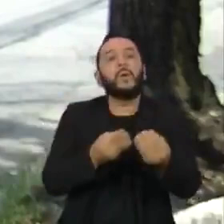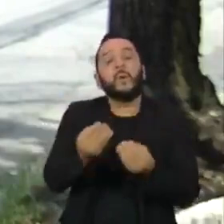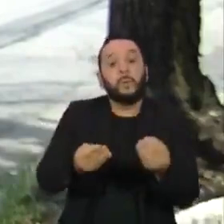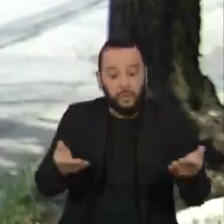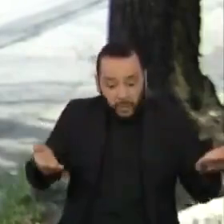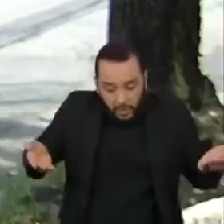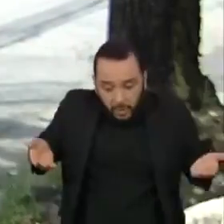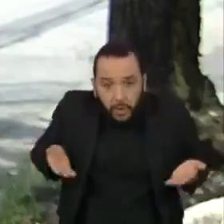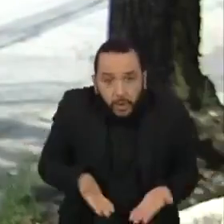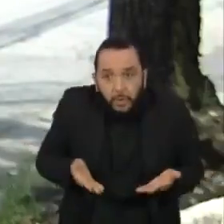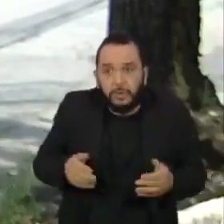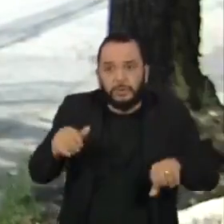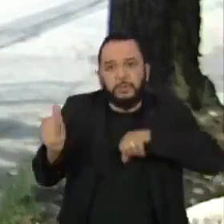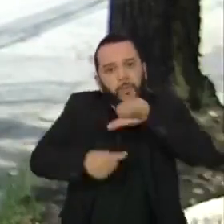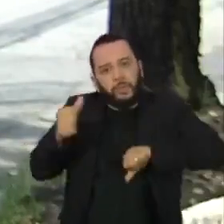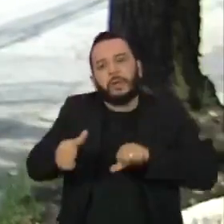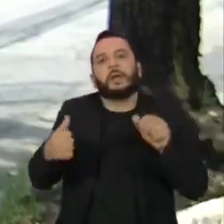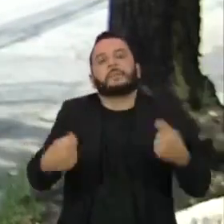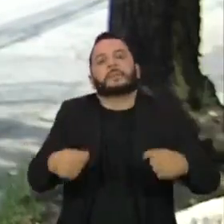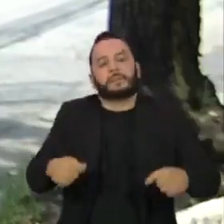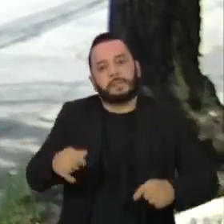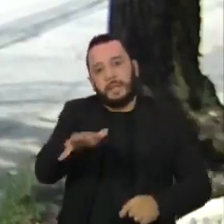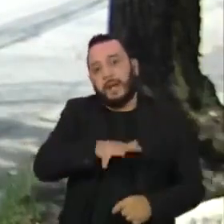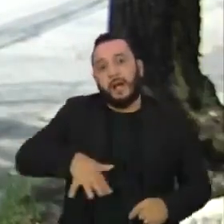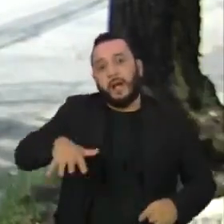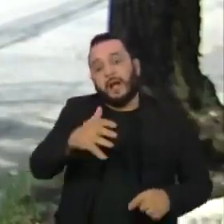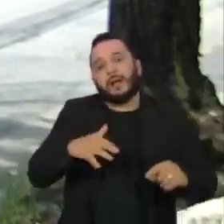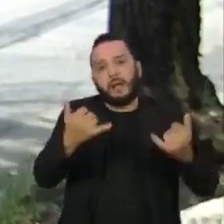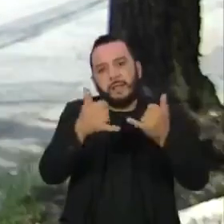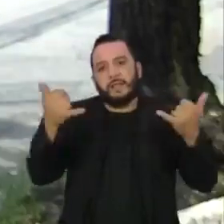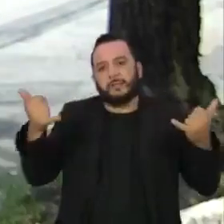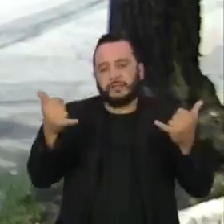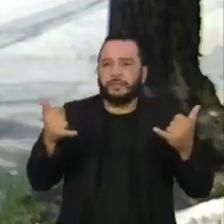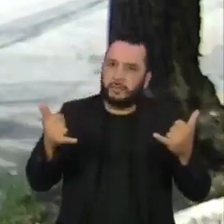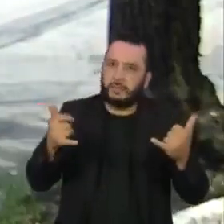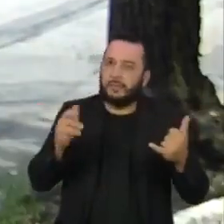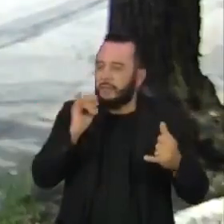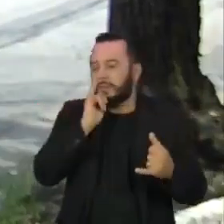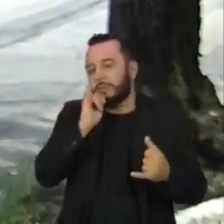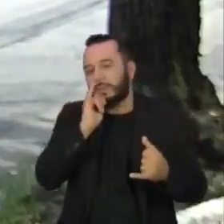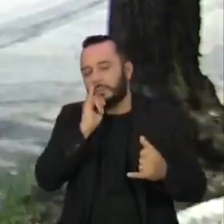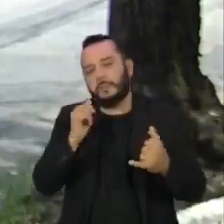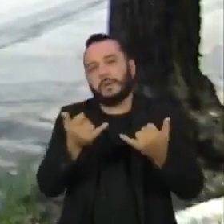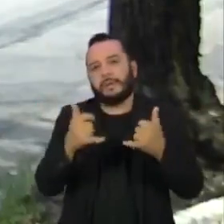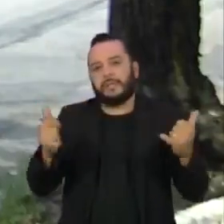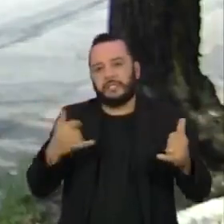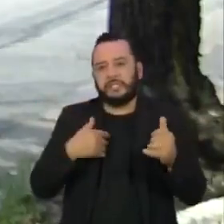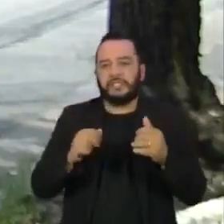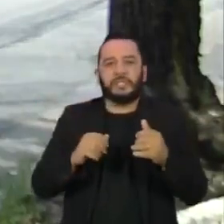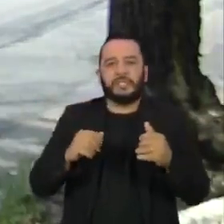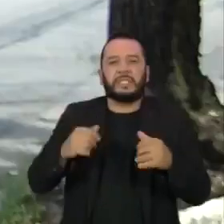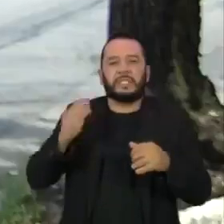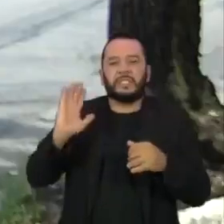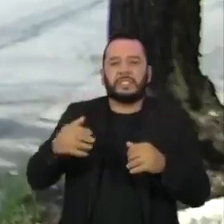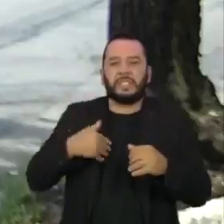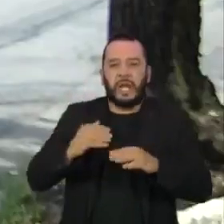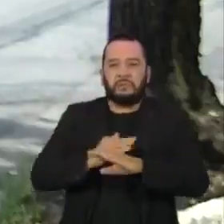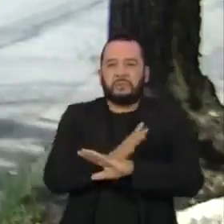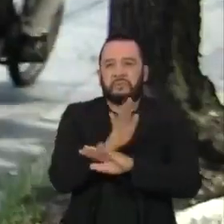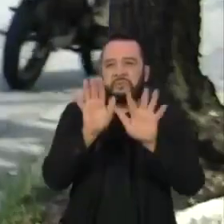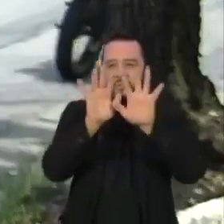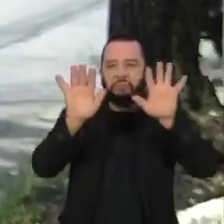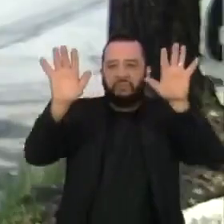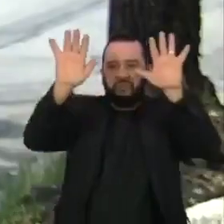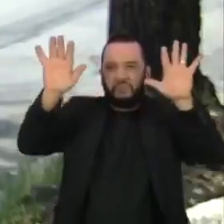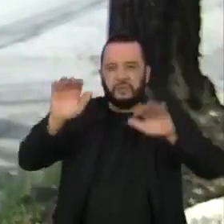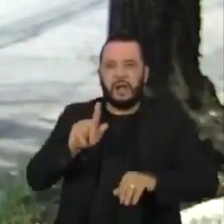agora. O sistema energético que move o mundo, baseado principalmente no petróleo, no carvão e no gás,